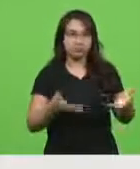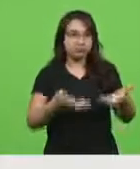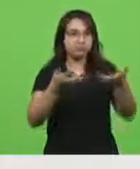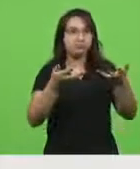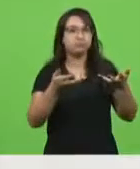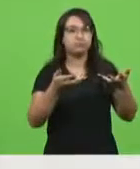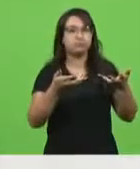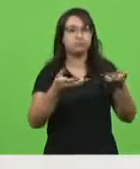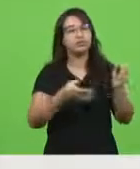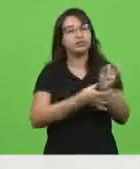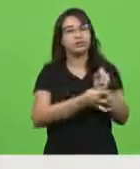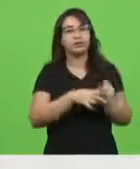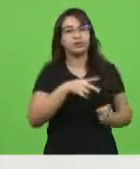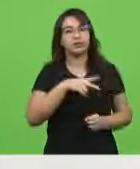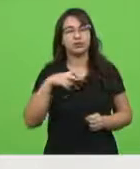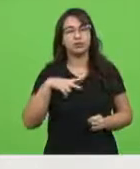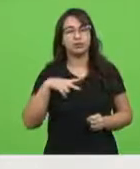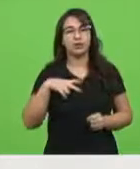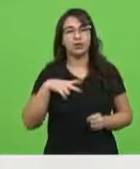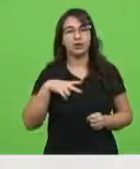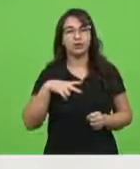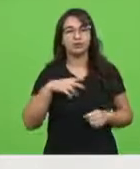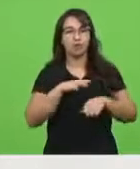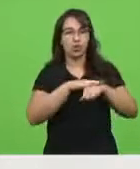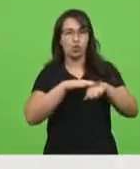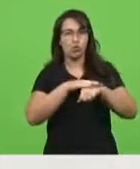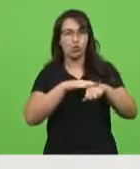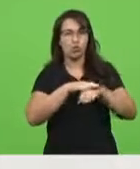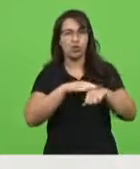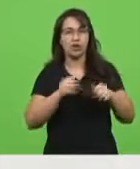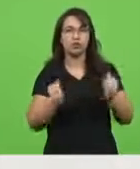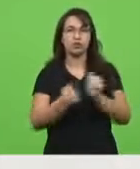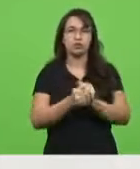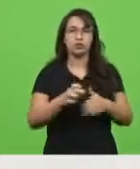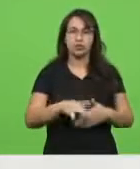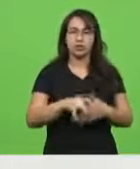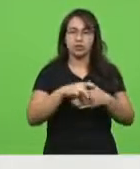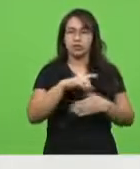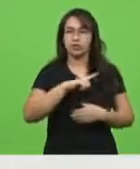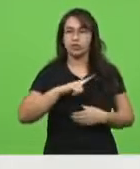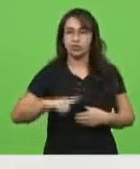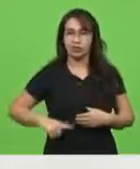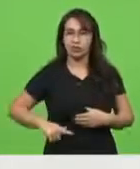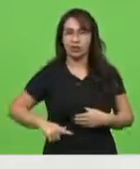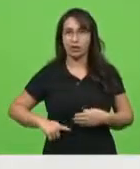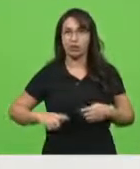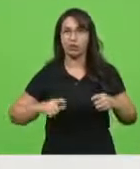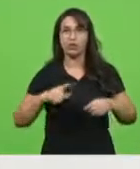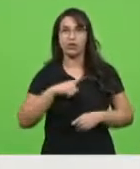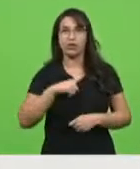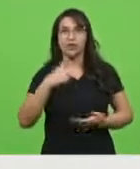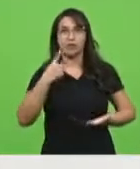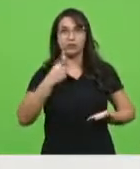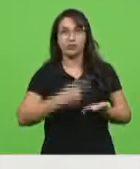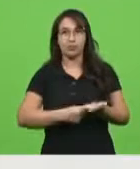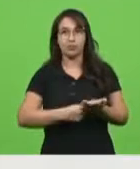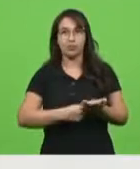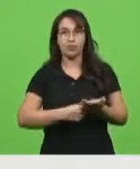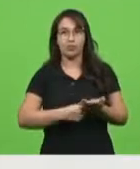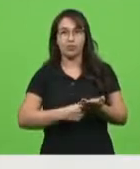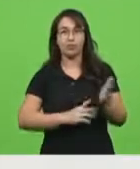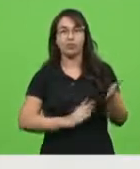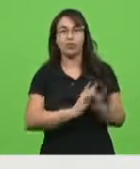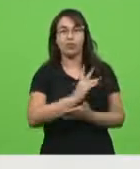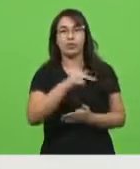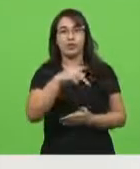Sendo assim, em intensas conversas com a base e com as lideranças do governo, construiu-se o acordo para que aprovasse a PEC com